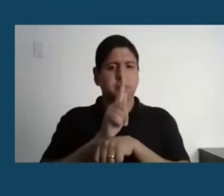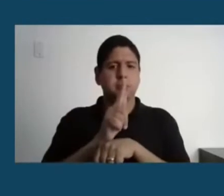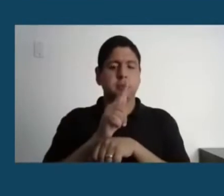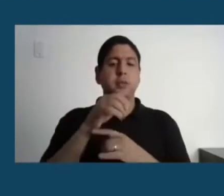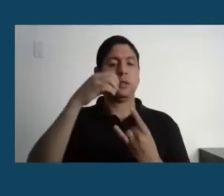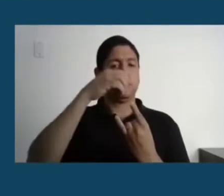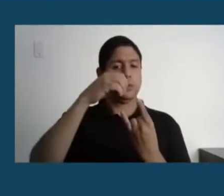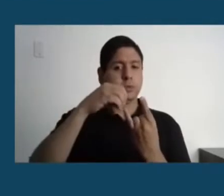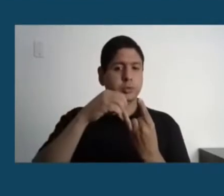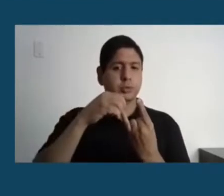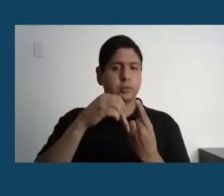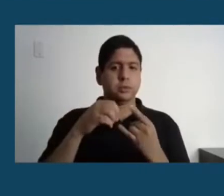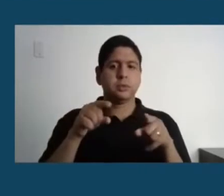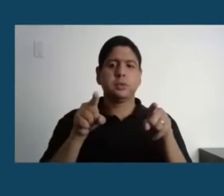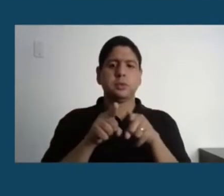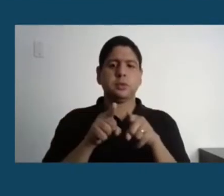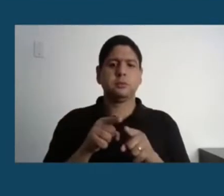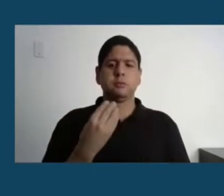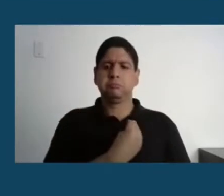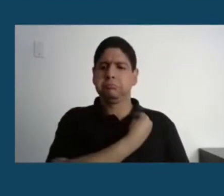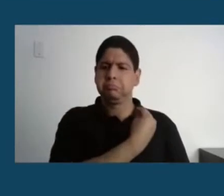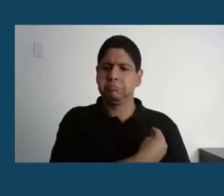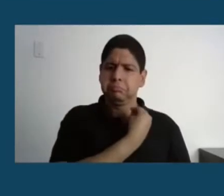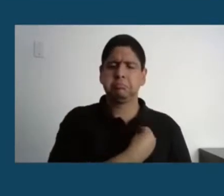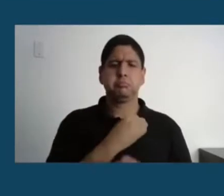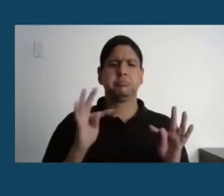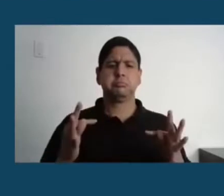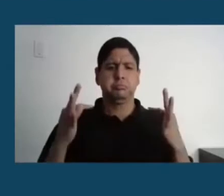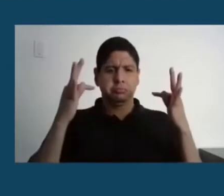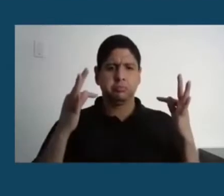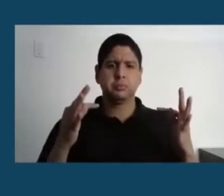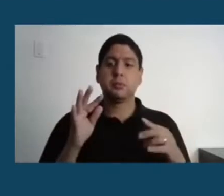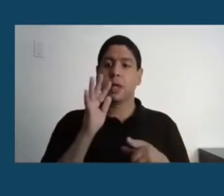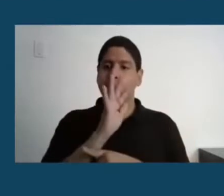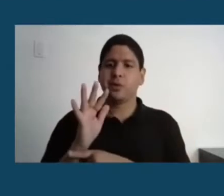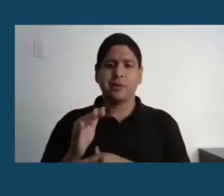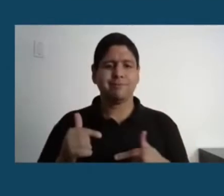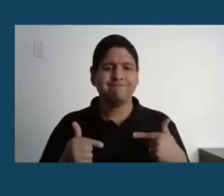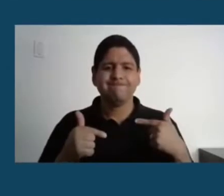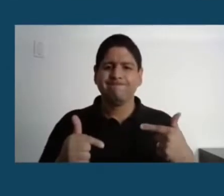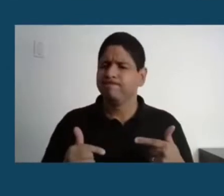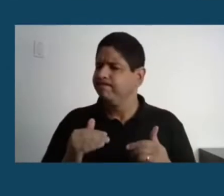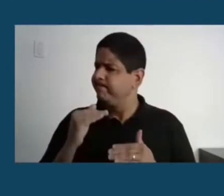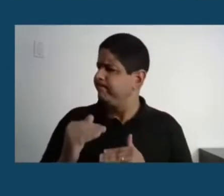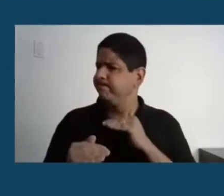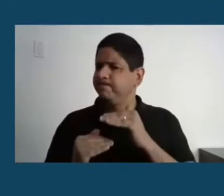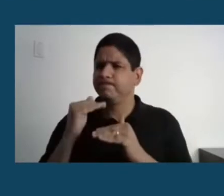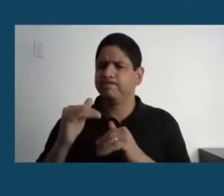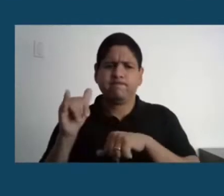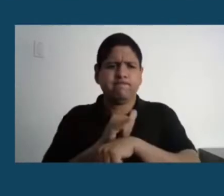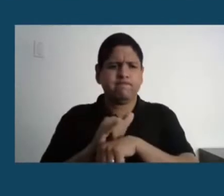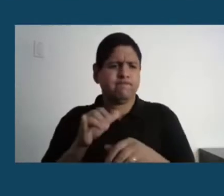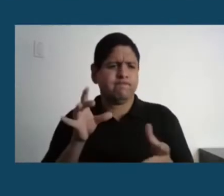estar presente no Parque Tecnológico, aí sim, numa ação cada vez mais articulada, integrada